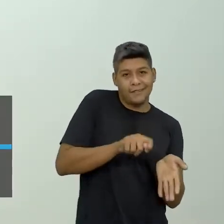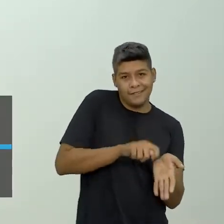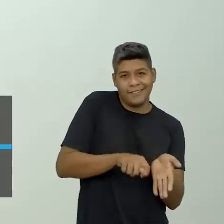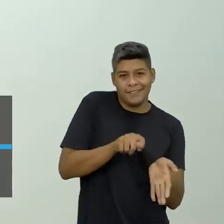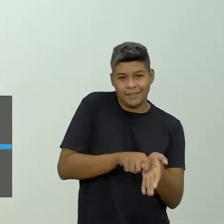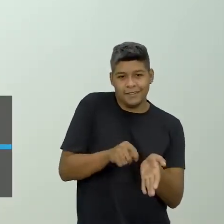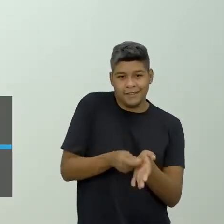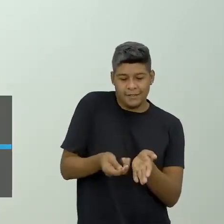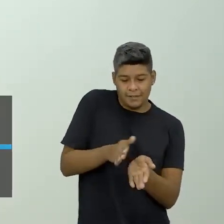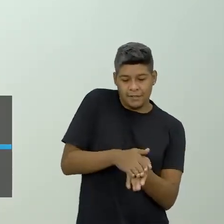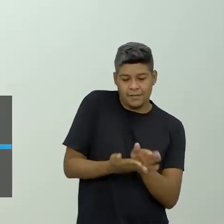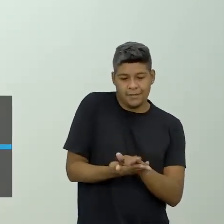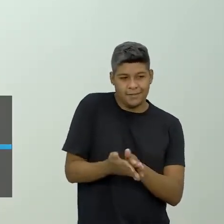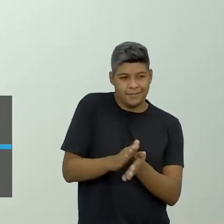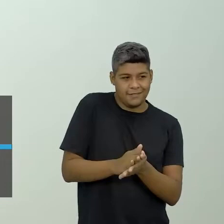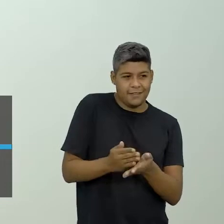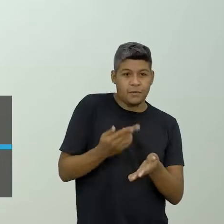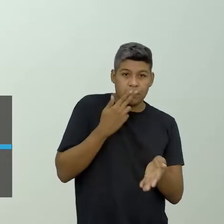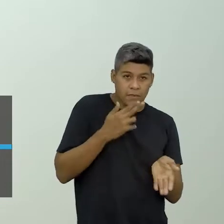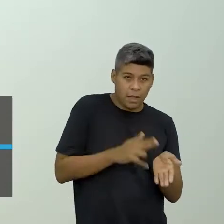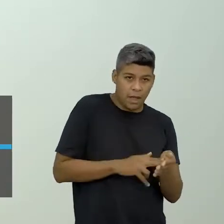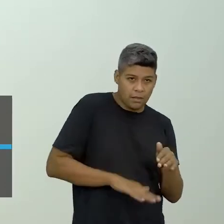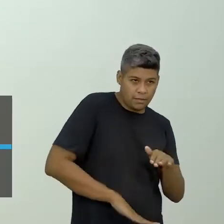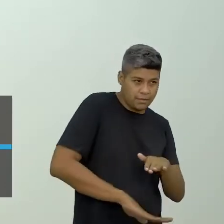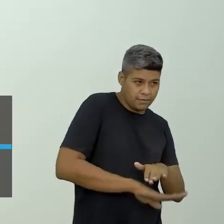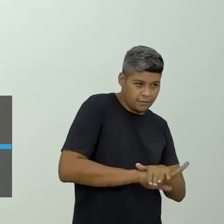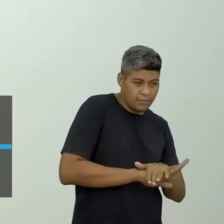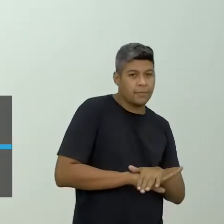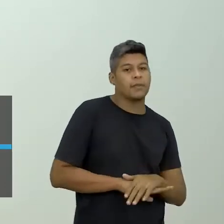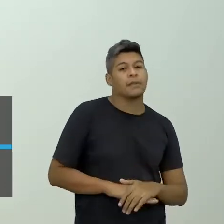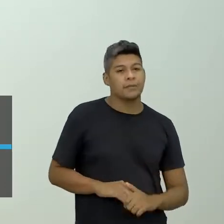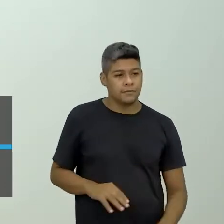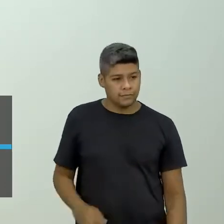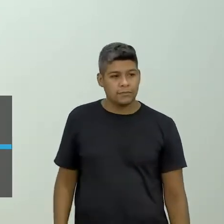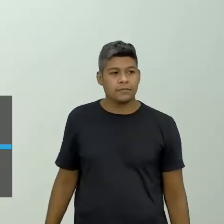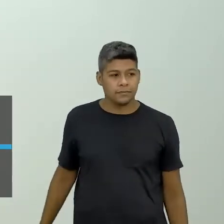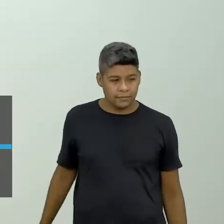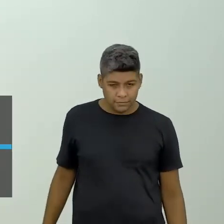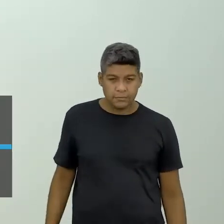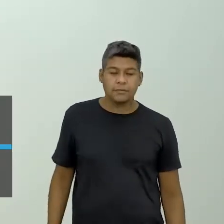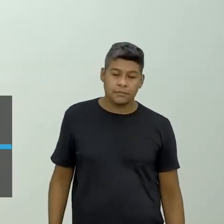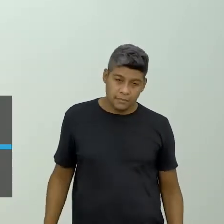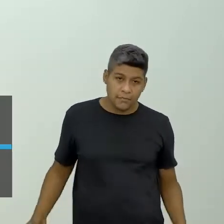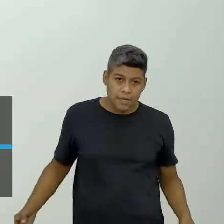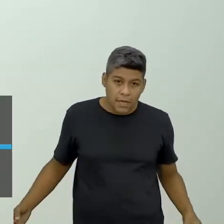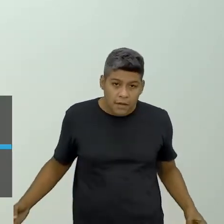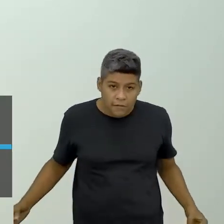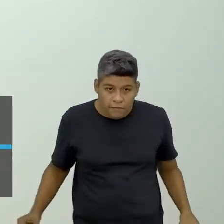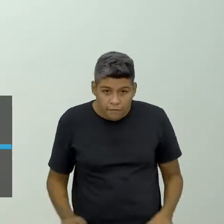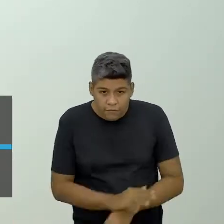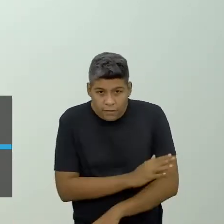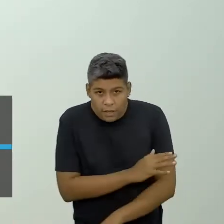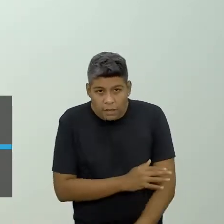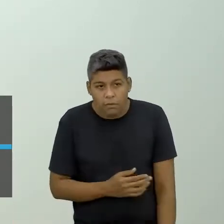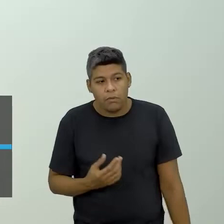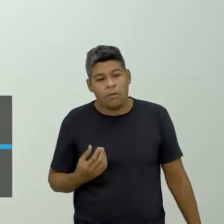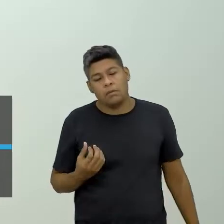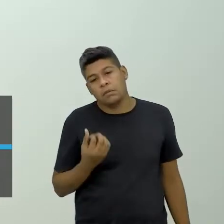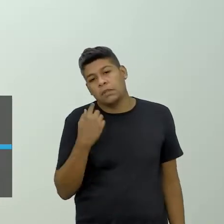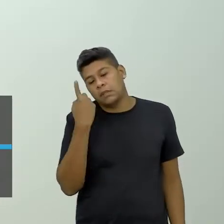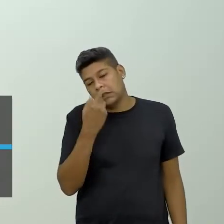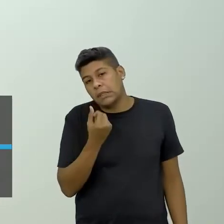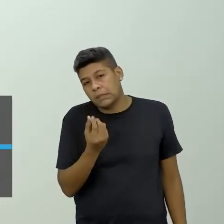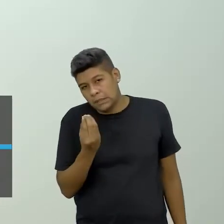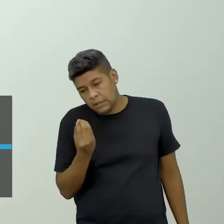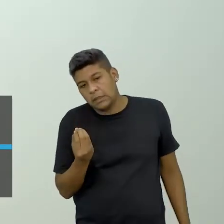dobrar ela e colocar no envelope, guardar essa cartinha aí que a gente vai abrir no final das nossas 60 horas. Então escrever